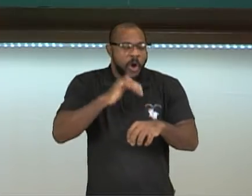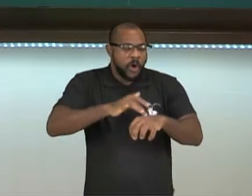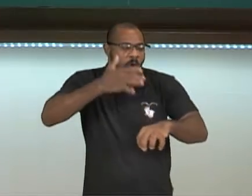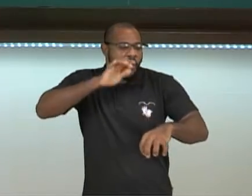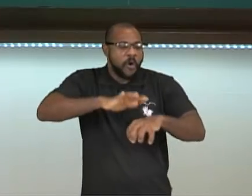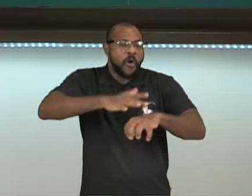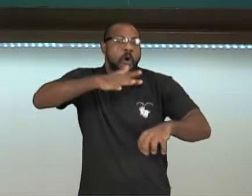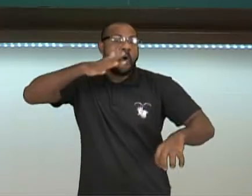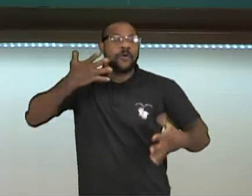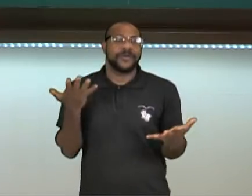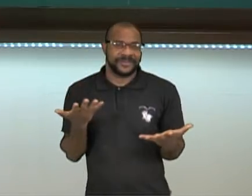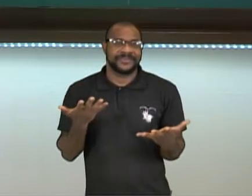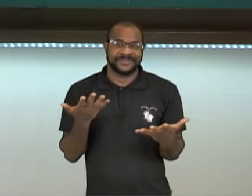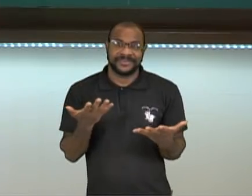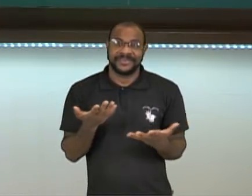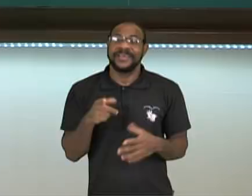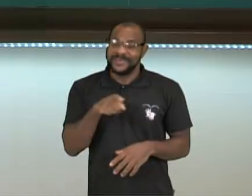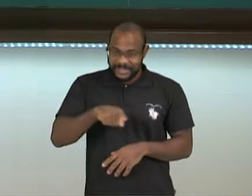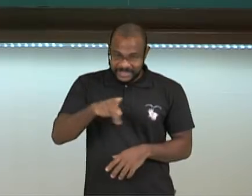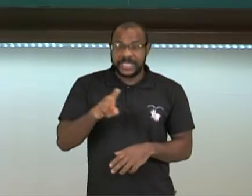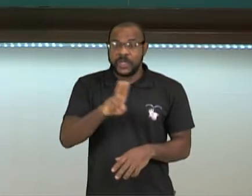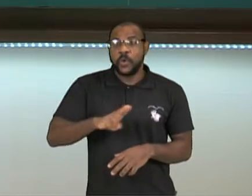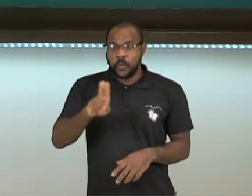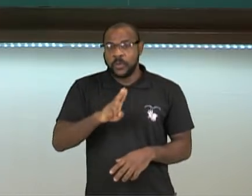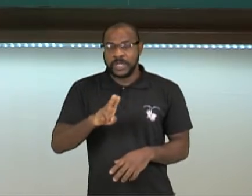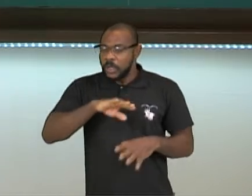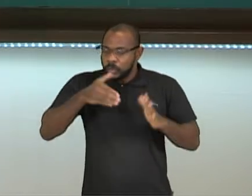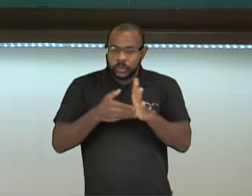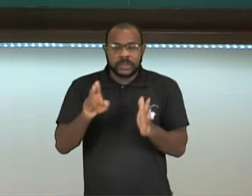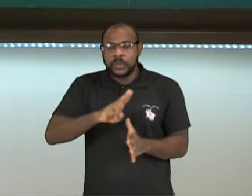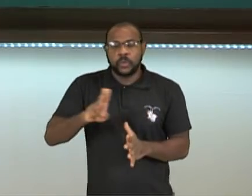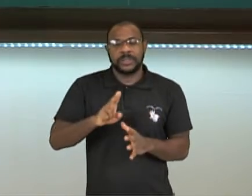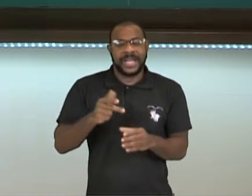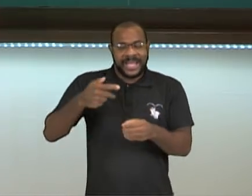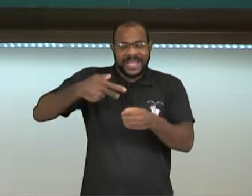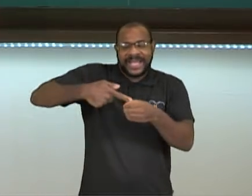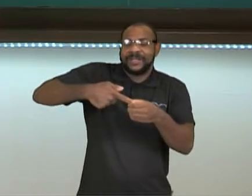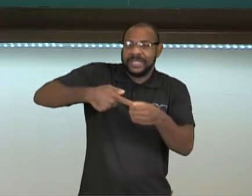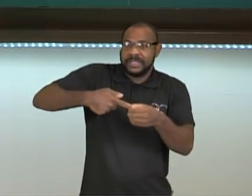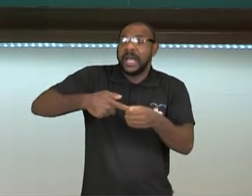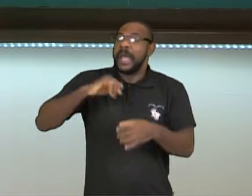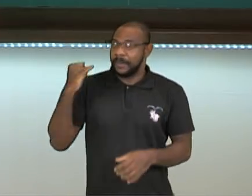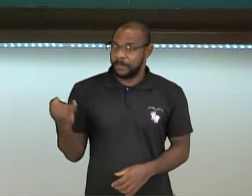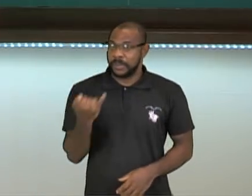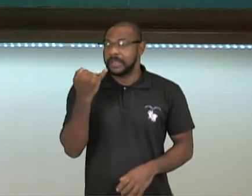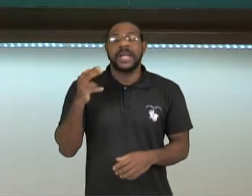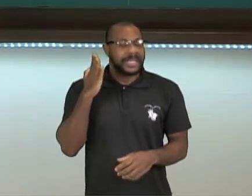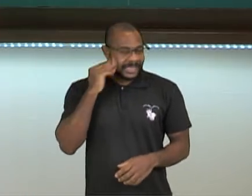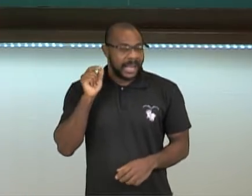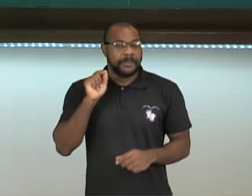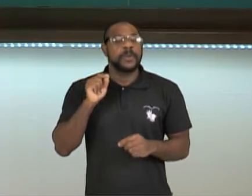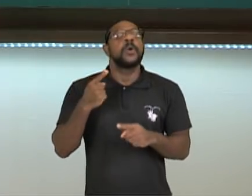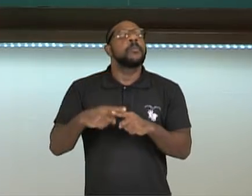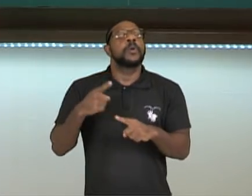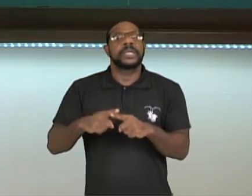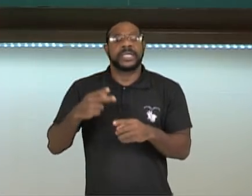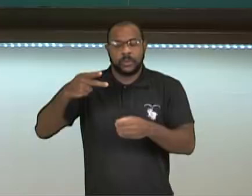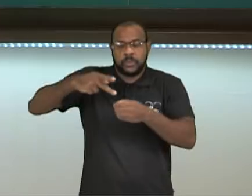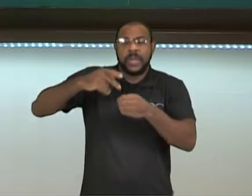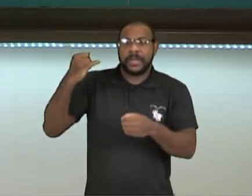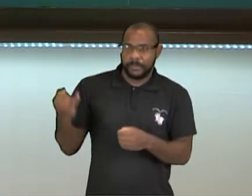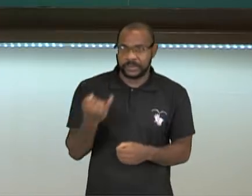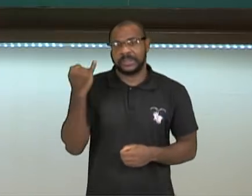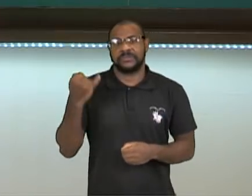gasolina entende da importância do petróleo. E eles brigam. Por quê? Porque eles querem ter mais. Eu quero ser